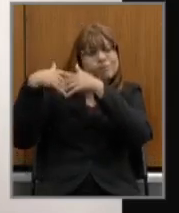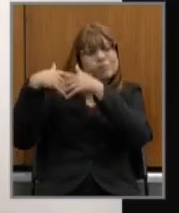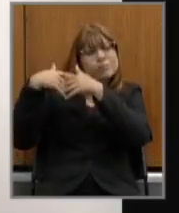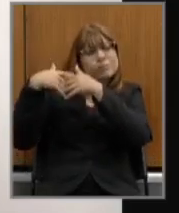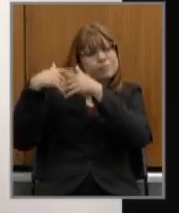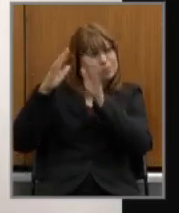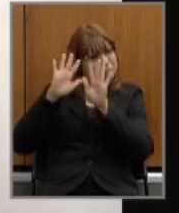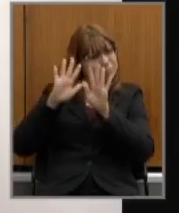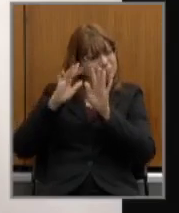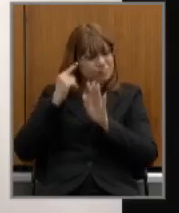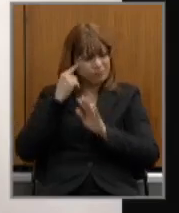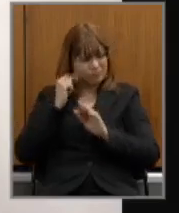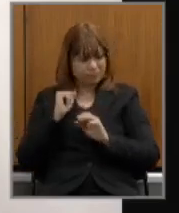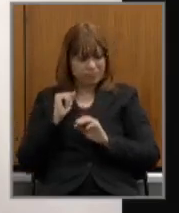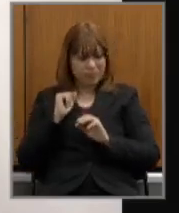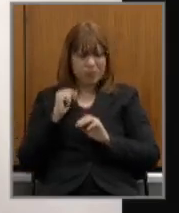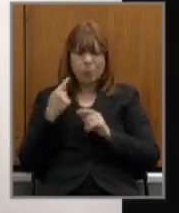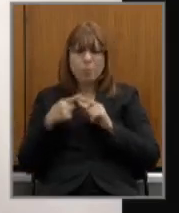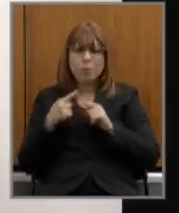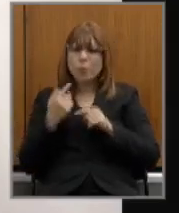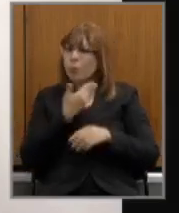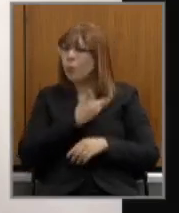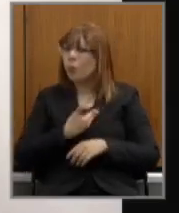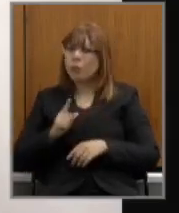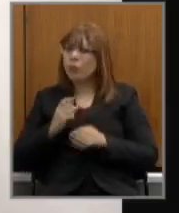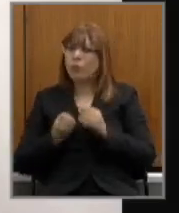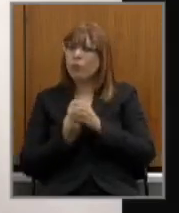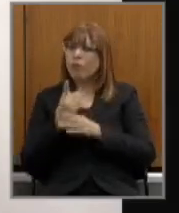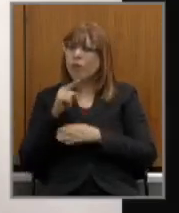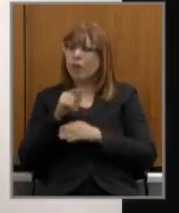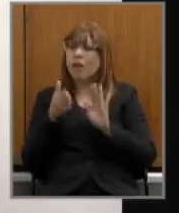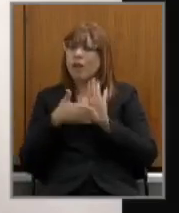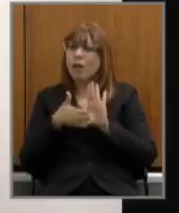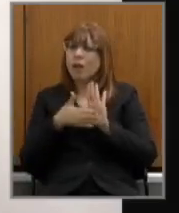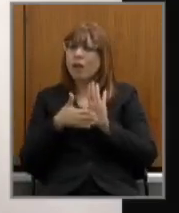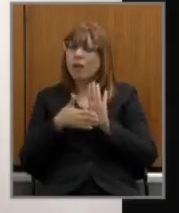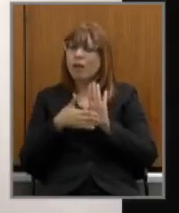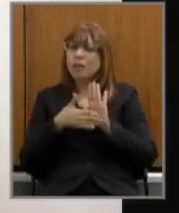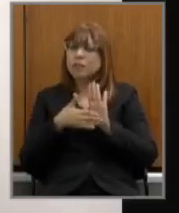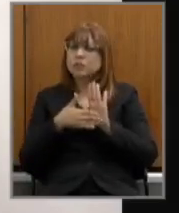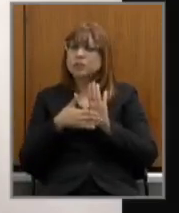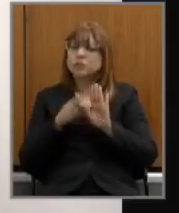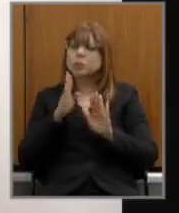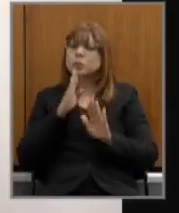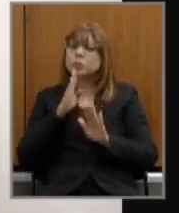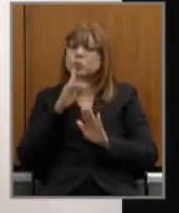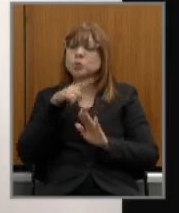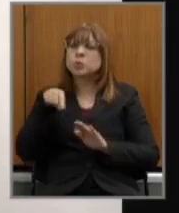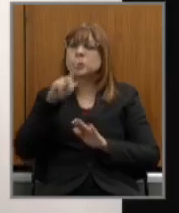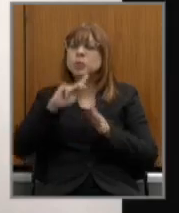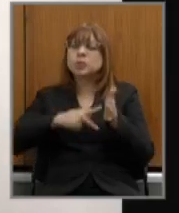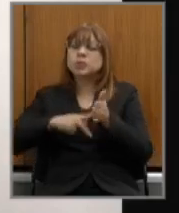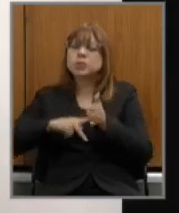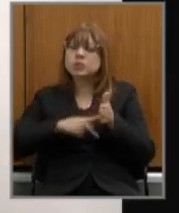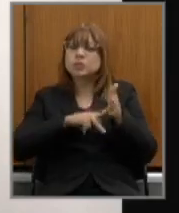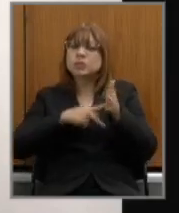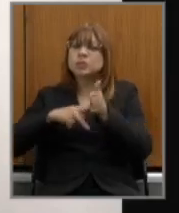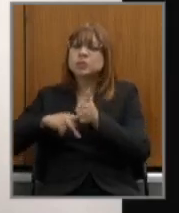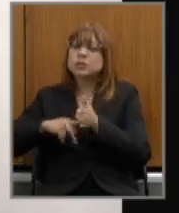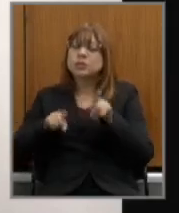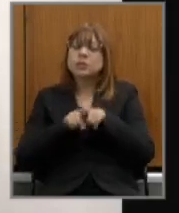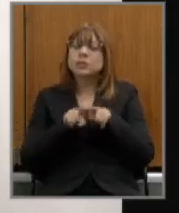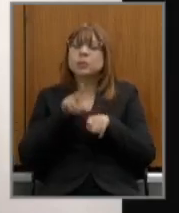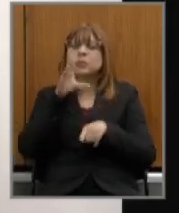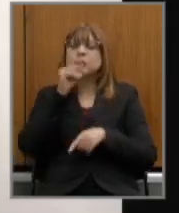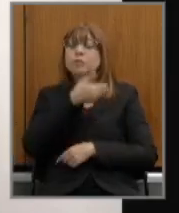construiu essa proposta ouvindo os sindicatos as entidades os servidores e servidoras